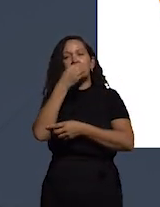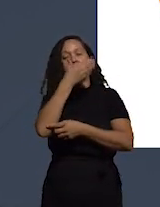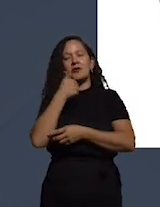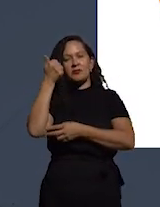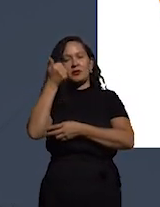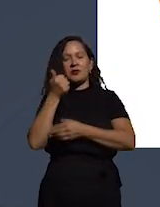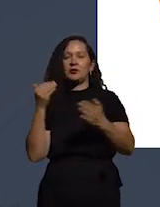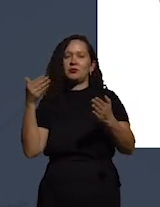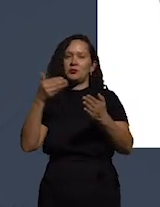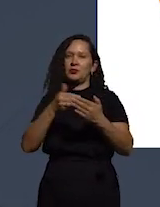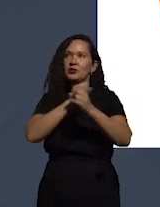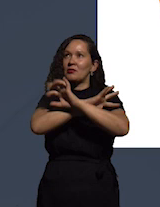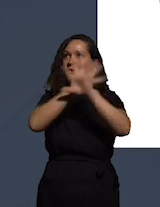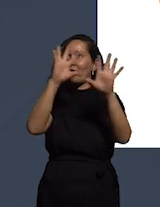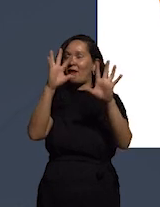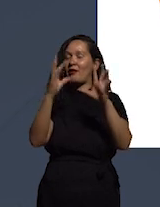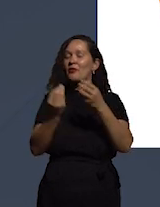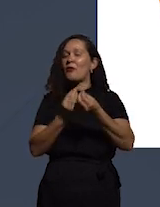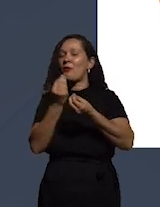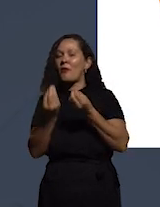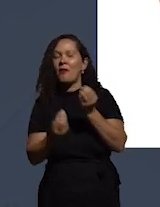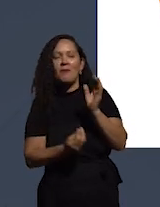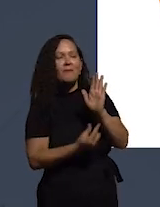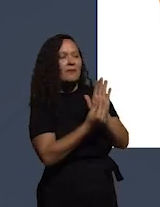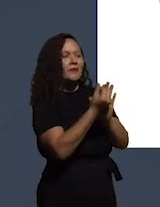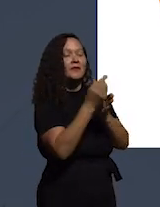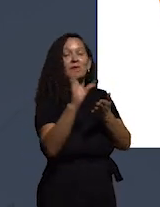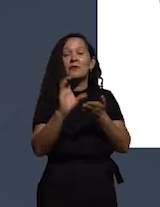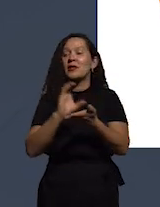transparência do orçamento porque todo mundo tem que ter